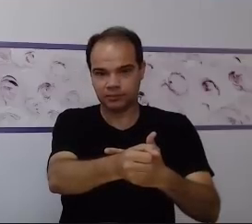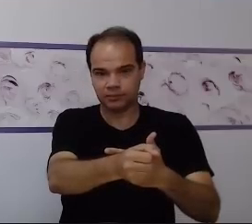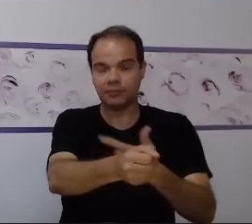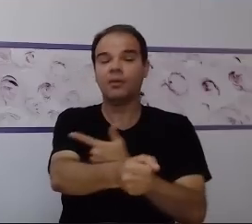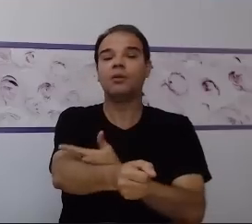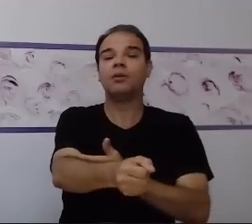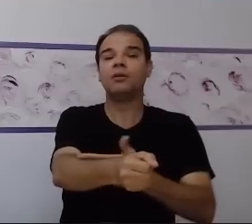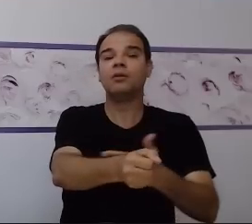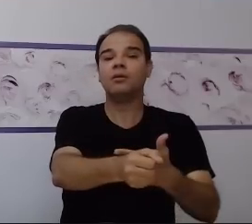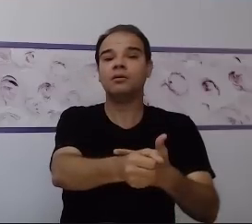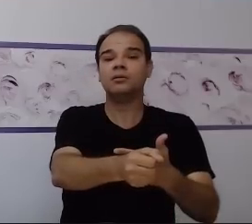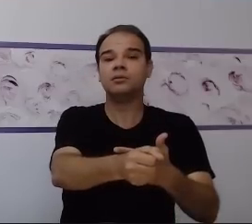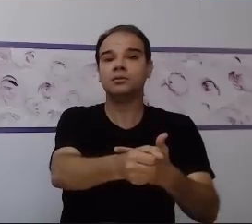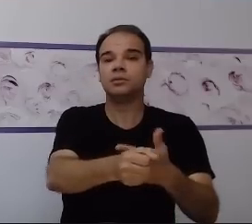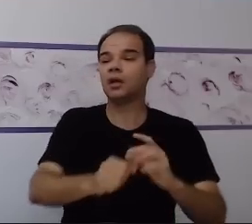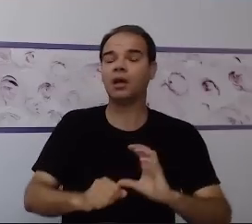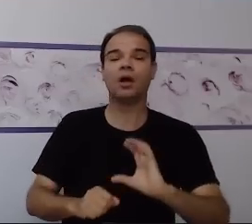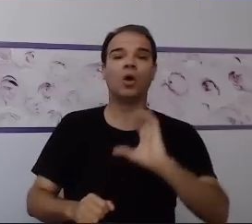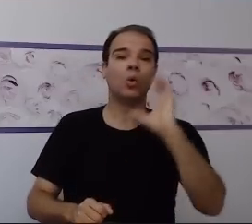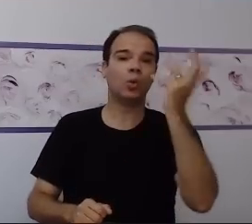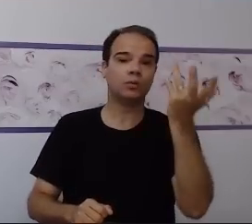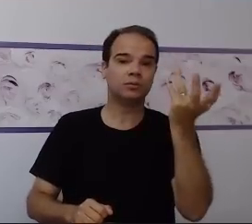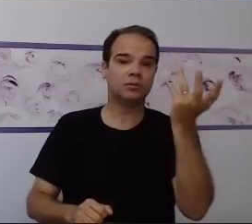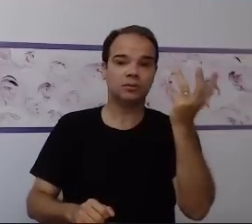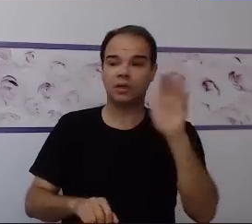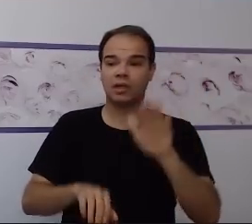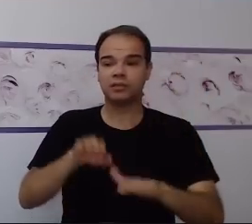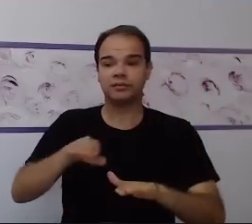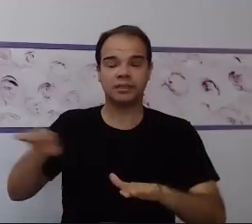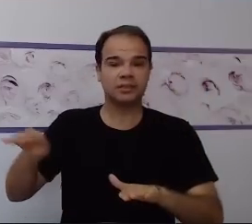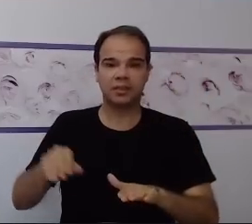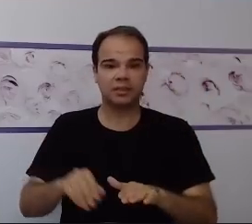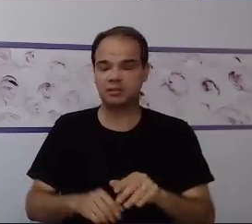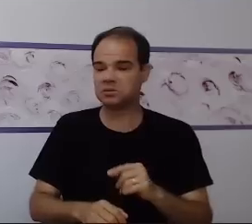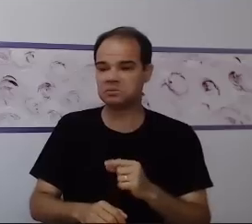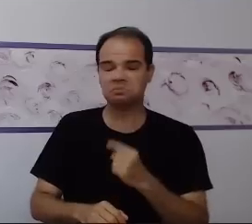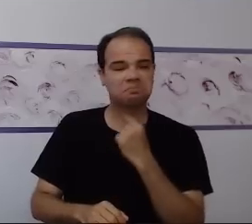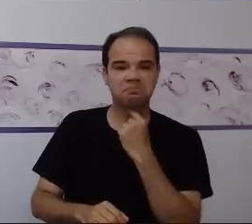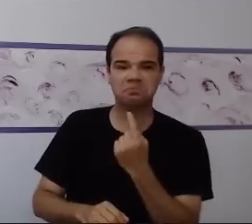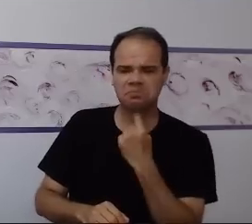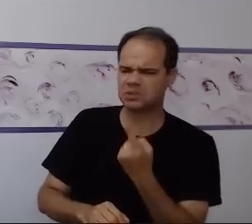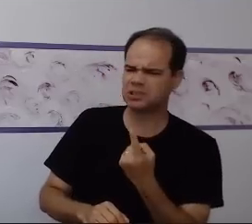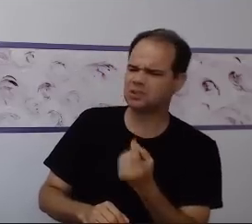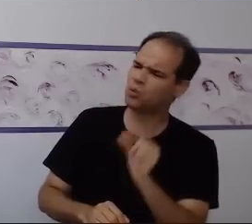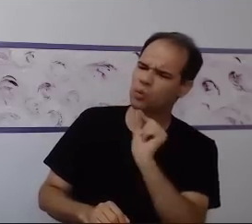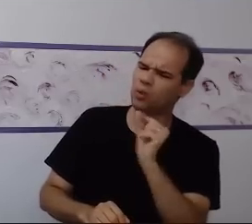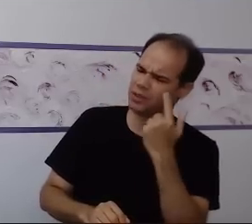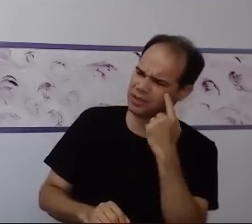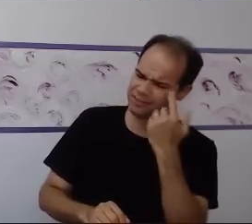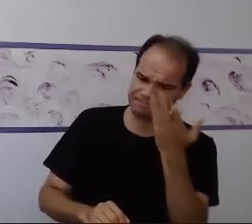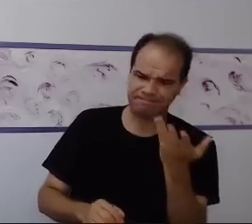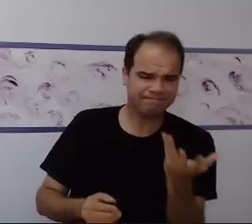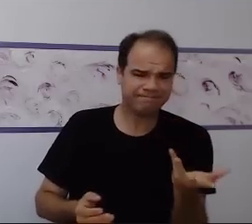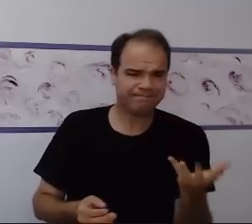decorrência das situações de não interpretação do dia a dia. Então, quando eu consigo